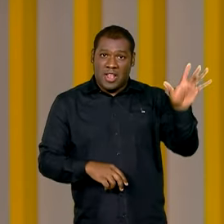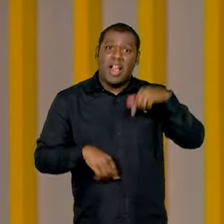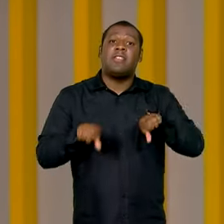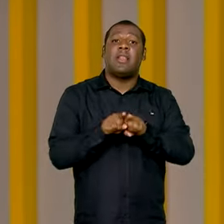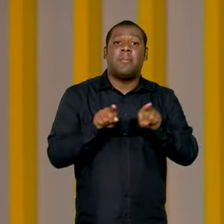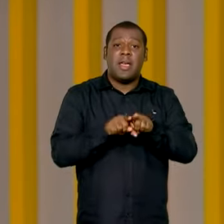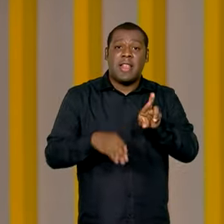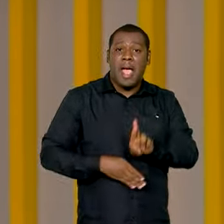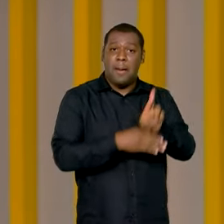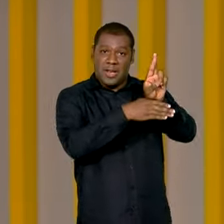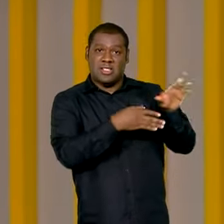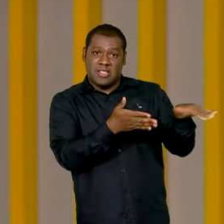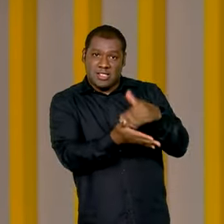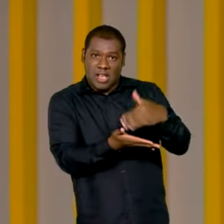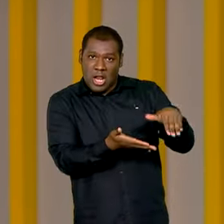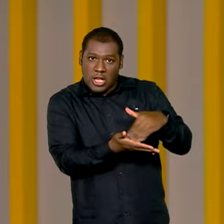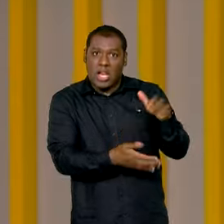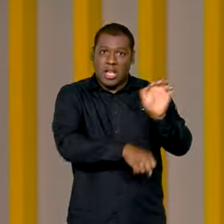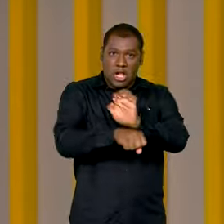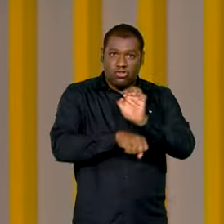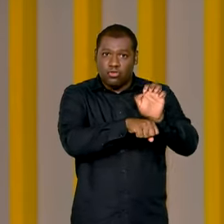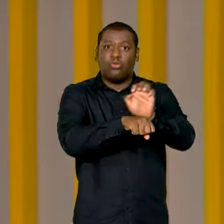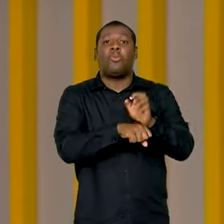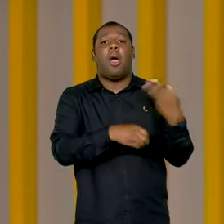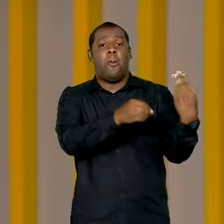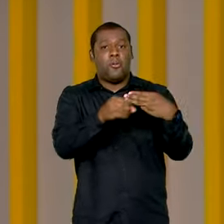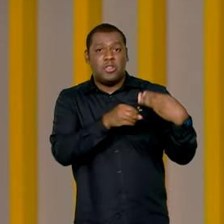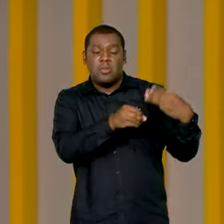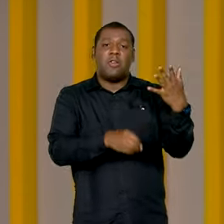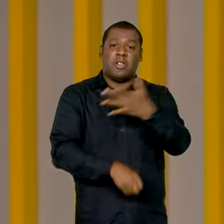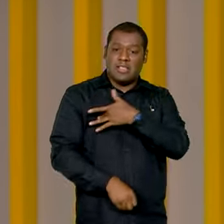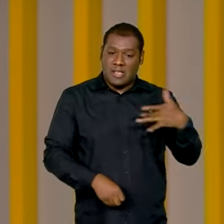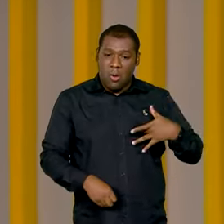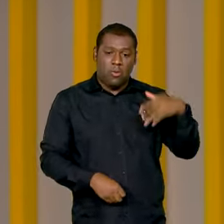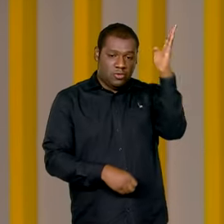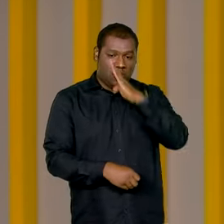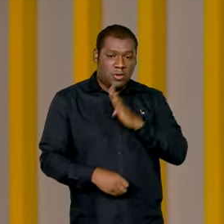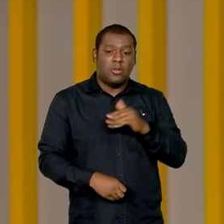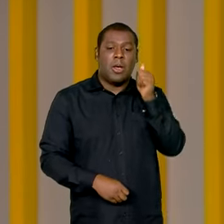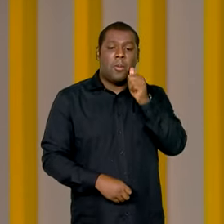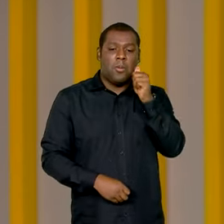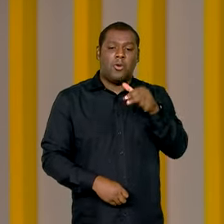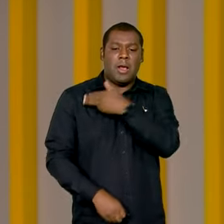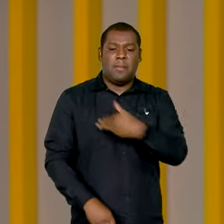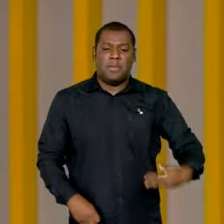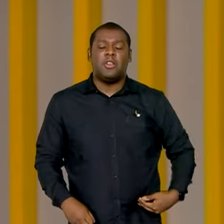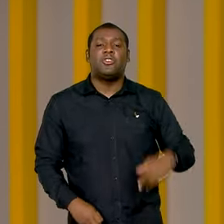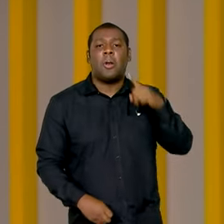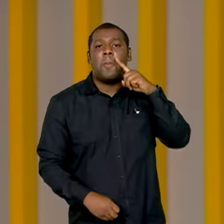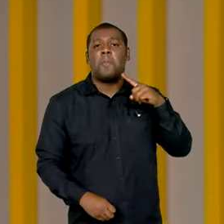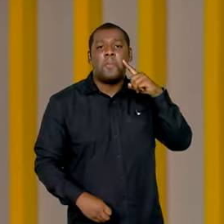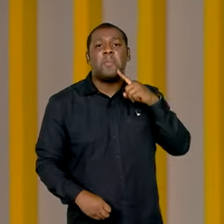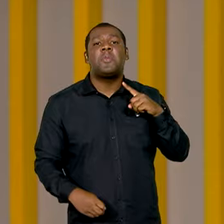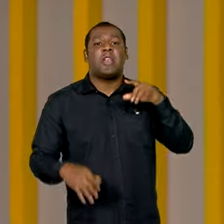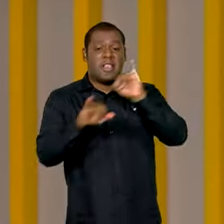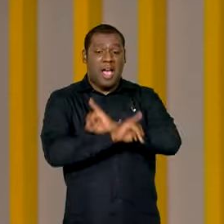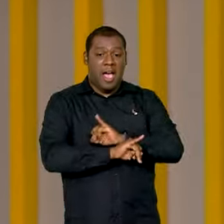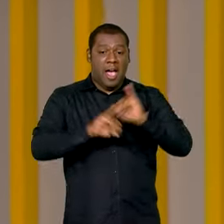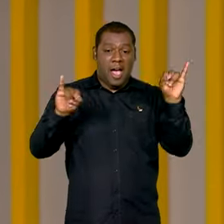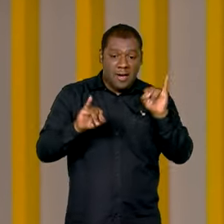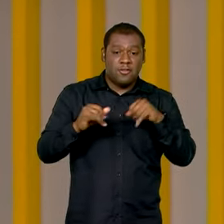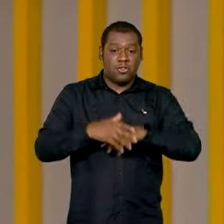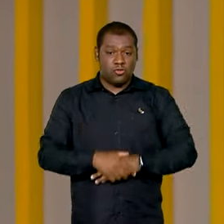estaduais e municipais de saúde de todo o Brasil, a ministra Anísia Trindade anunciou a instalação do Centro de